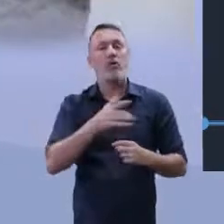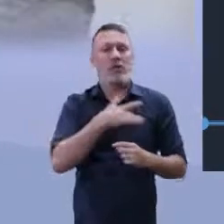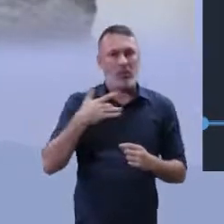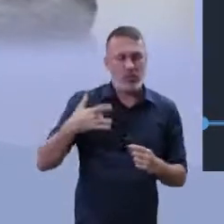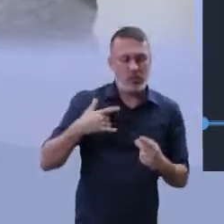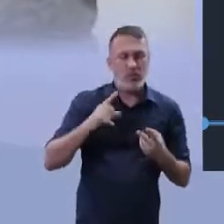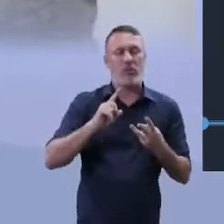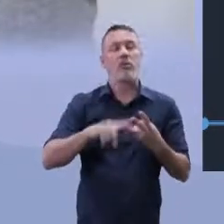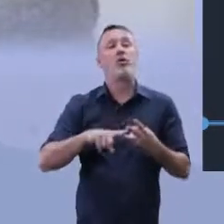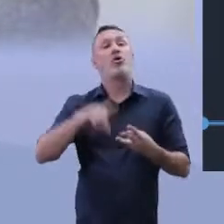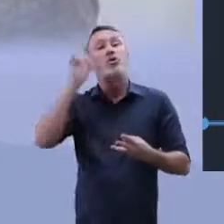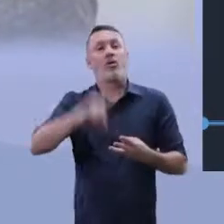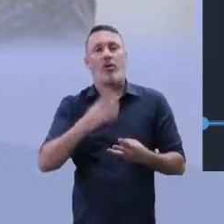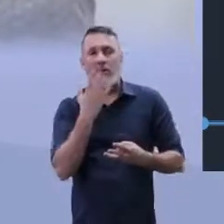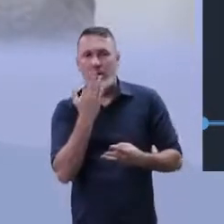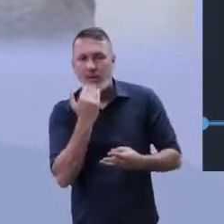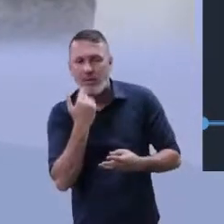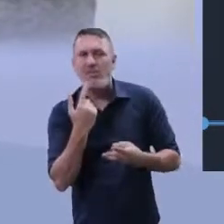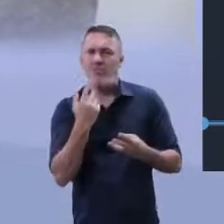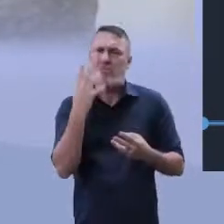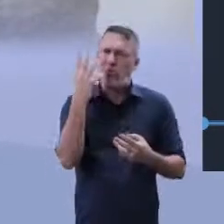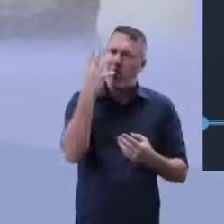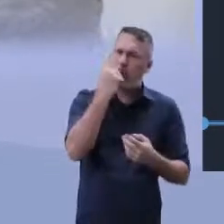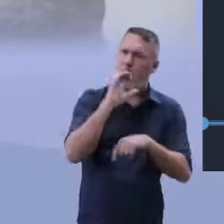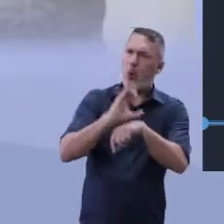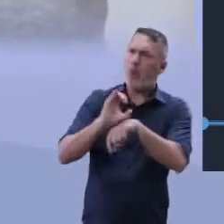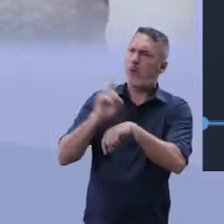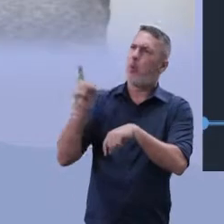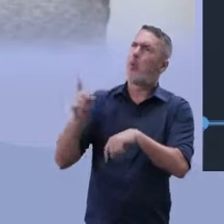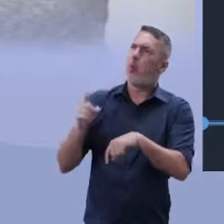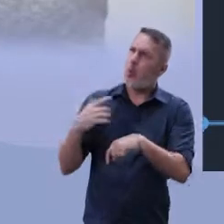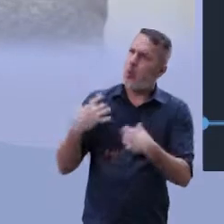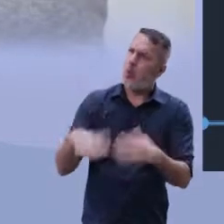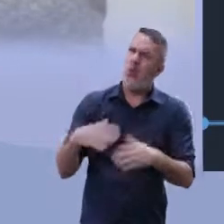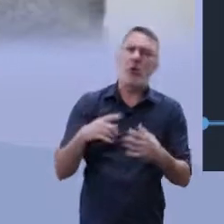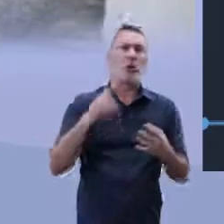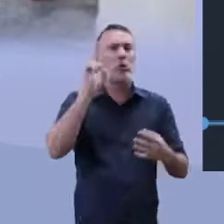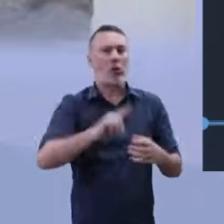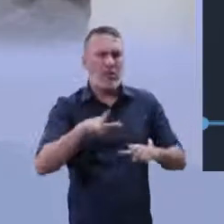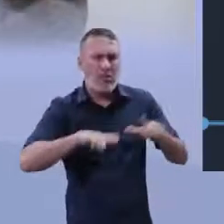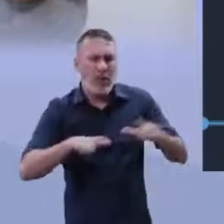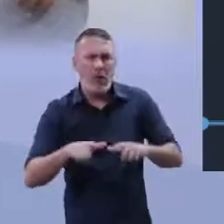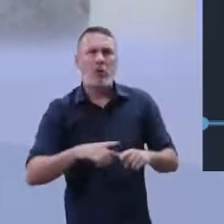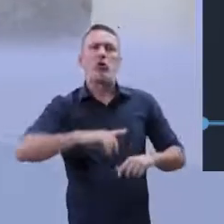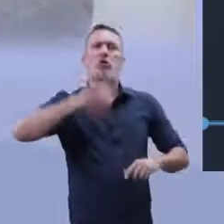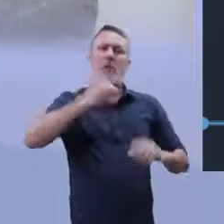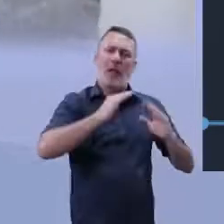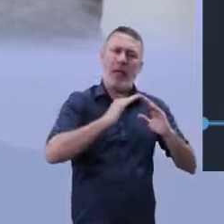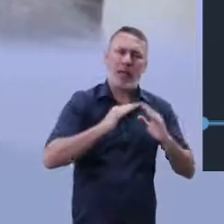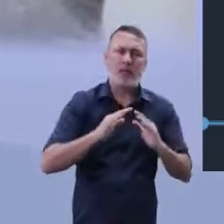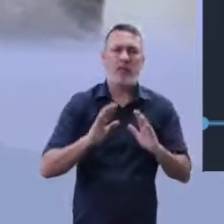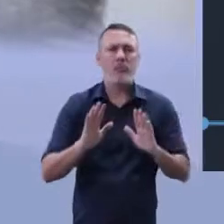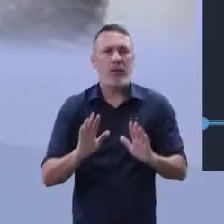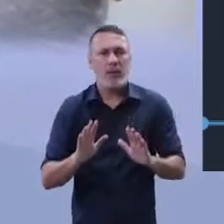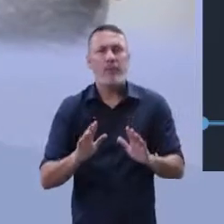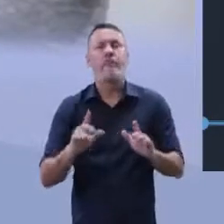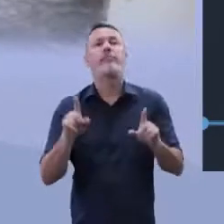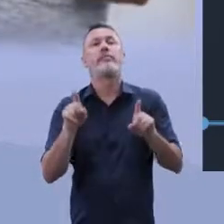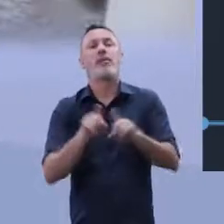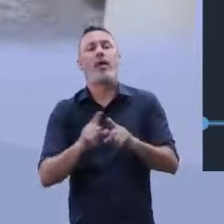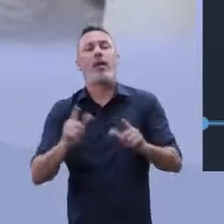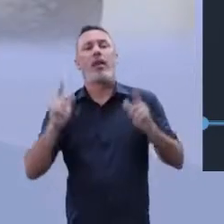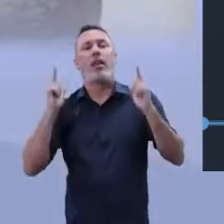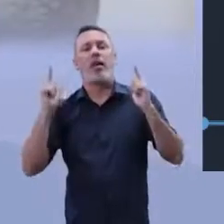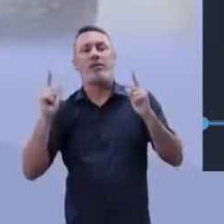saúde. Nós temos direito à alimentação. Tudo bonito, né? Nossa! Nós temos direito ao trabalho, à moradia, ao